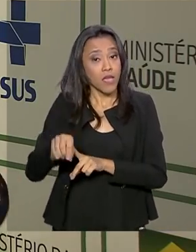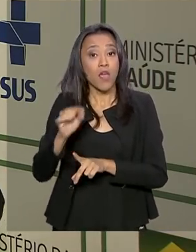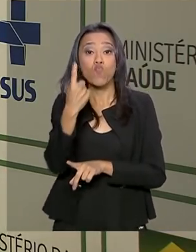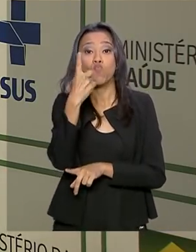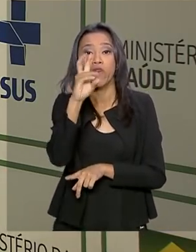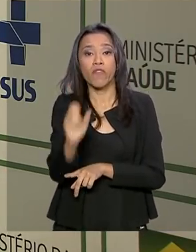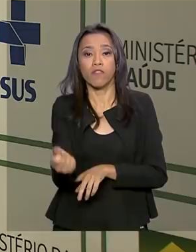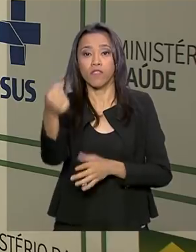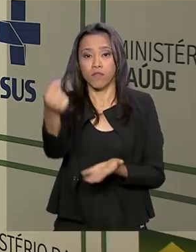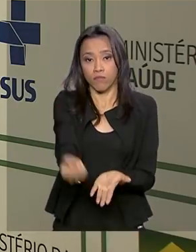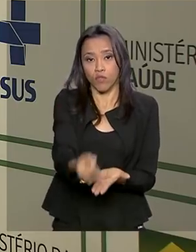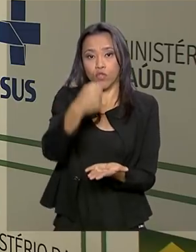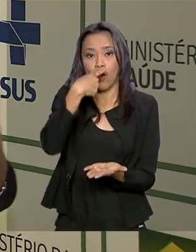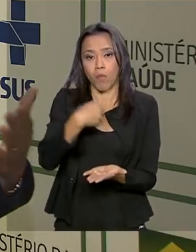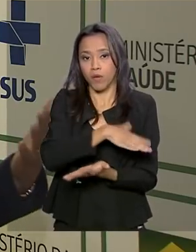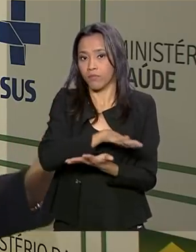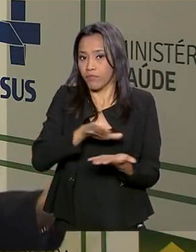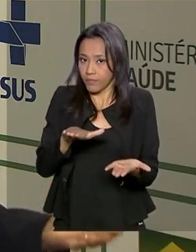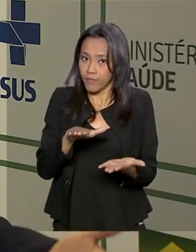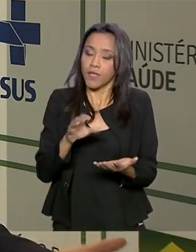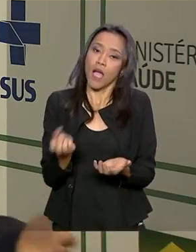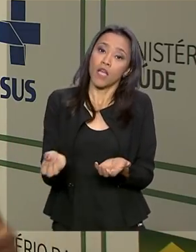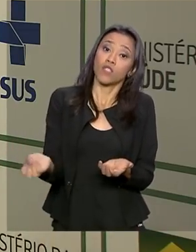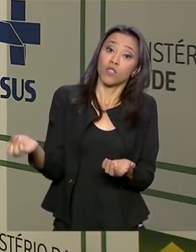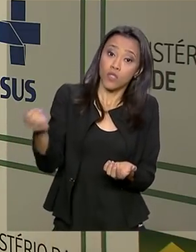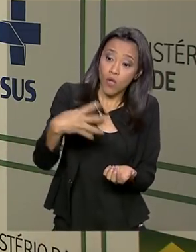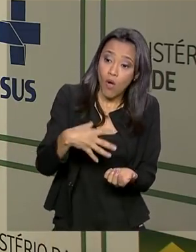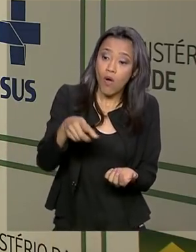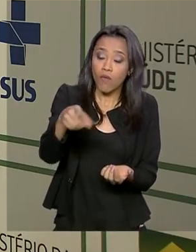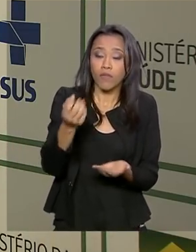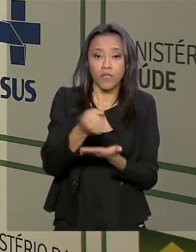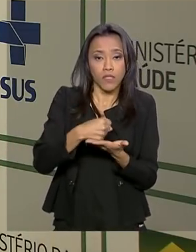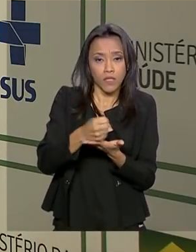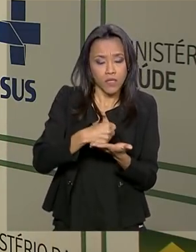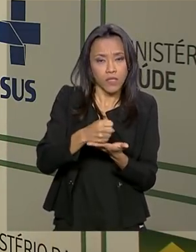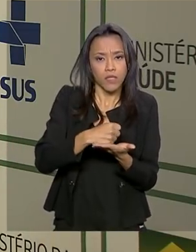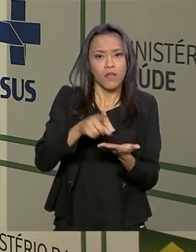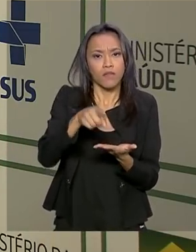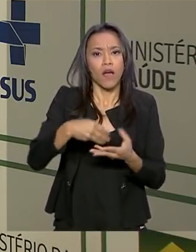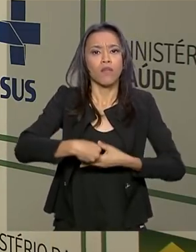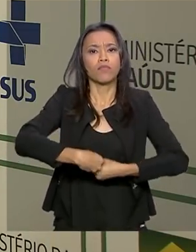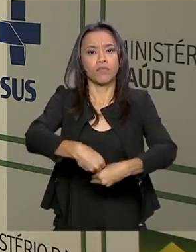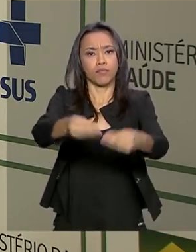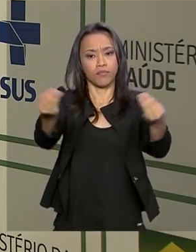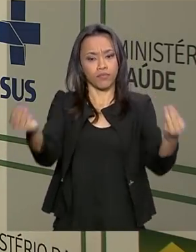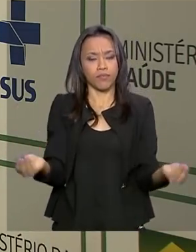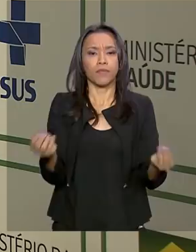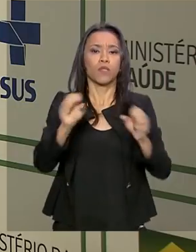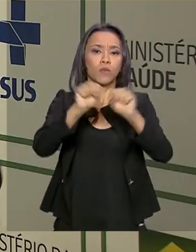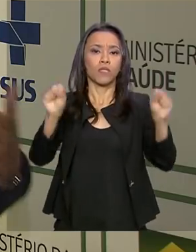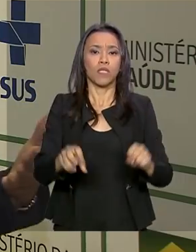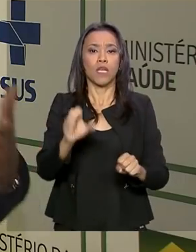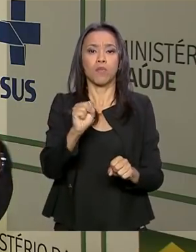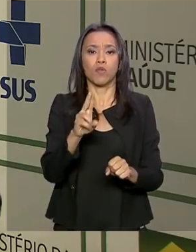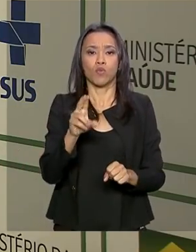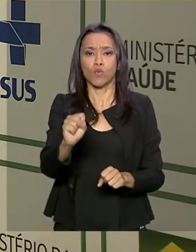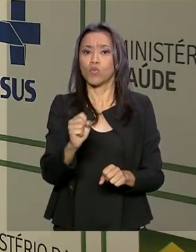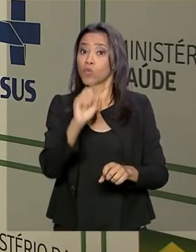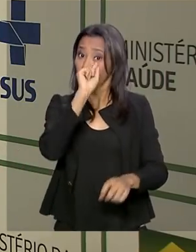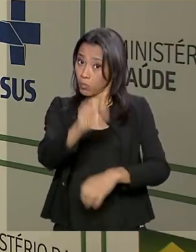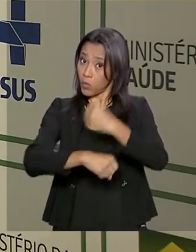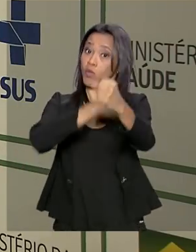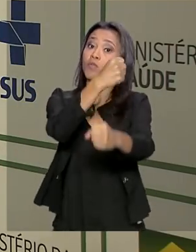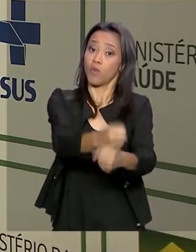única. A expectativa é que as novas doses contra a tuberculose estejam disponíveis no Sistema Único de Saúde no ano que vem e